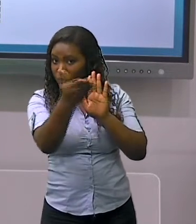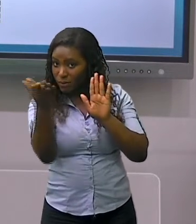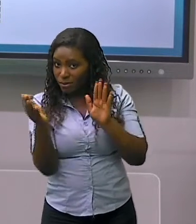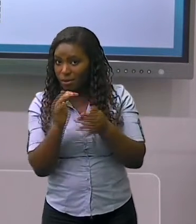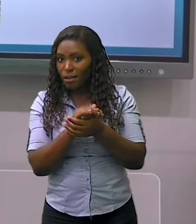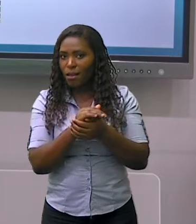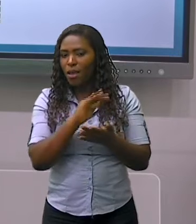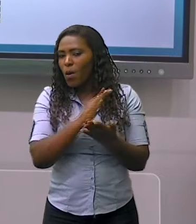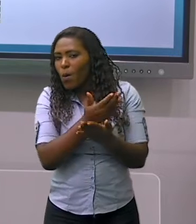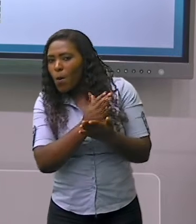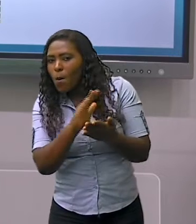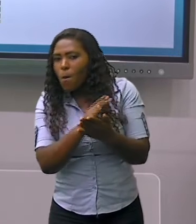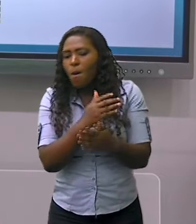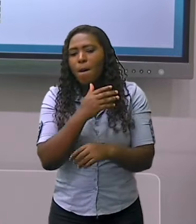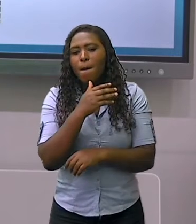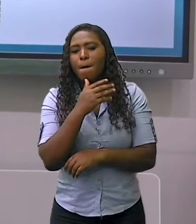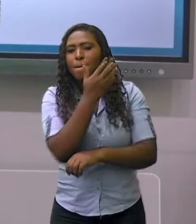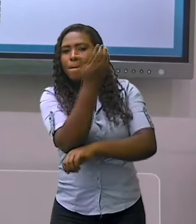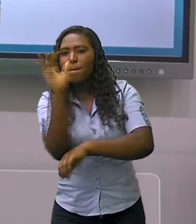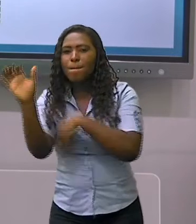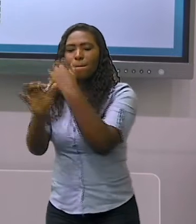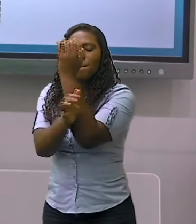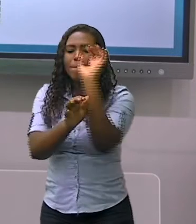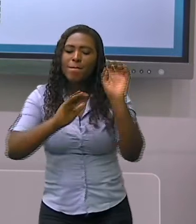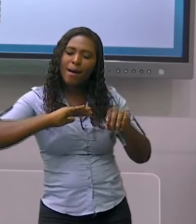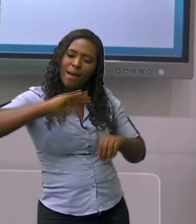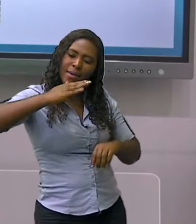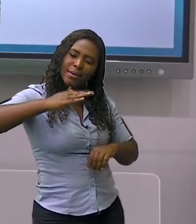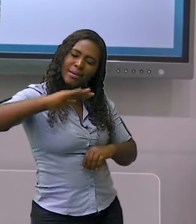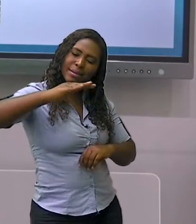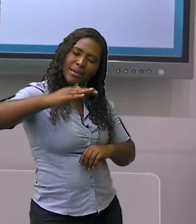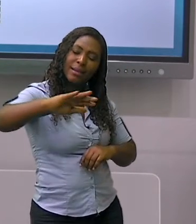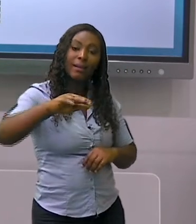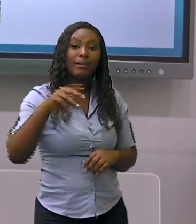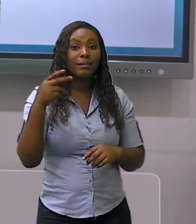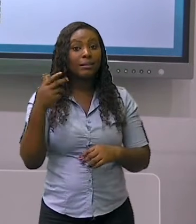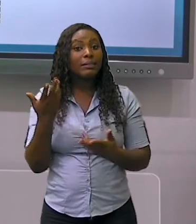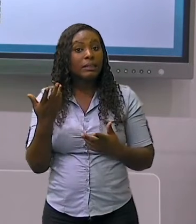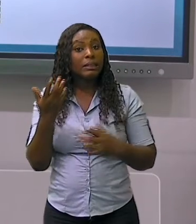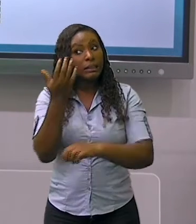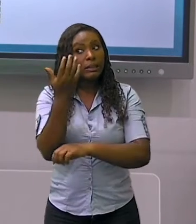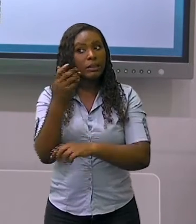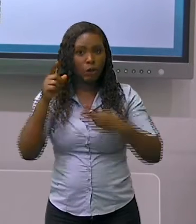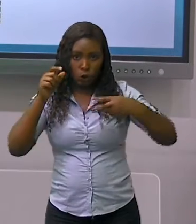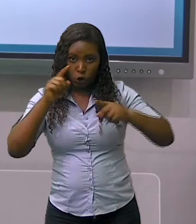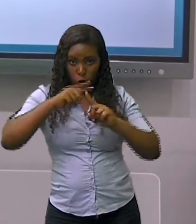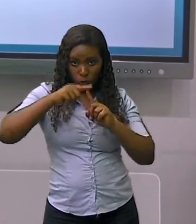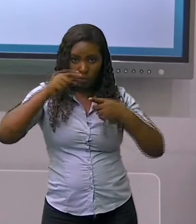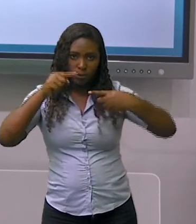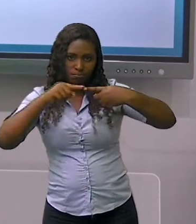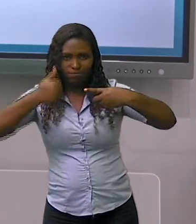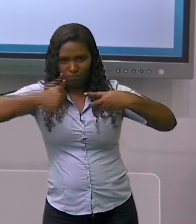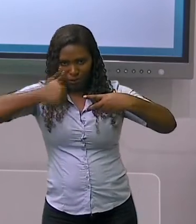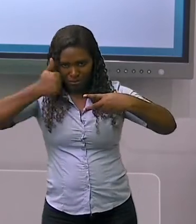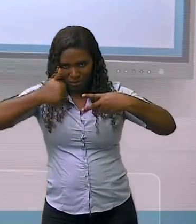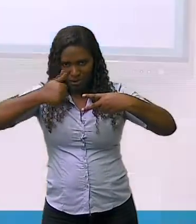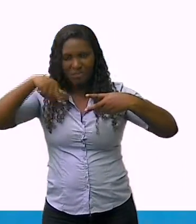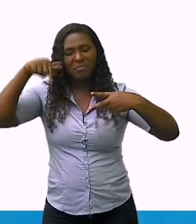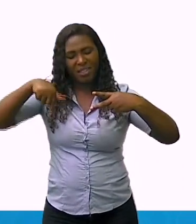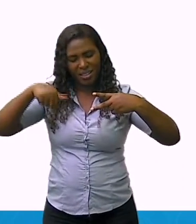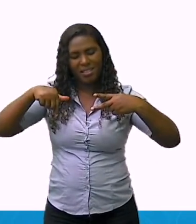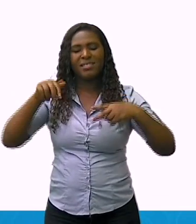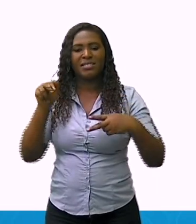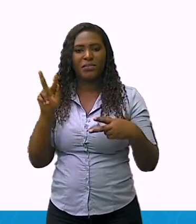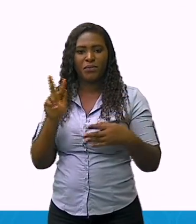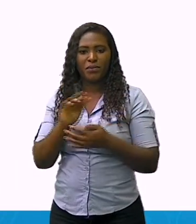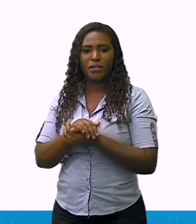naturais de Governador Valadares. Sabendo que estas áreas apresentam o predomínio de